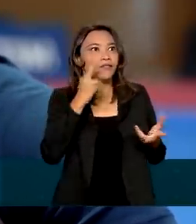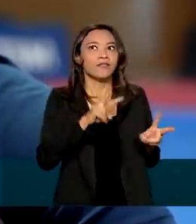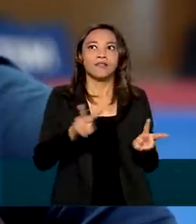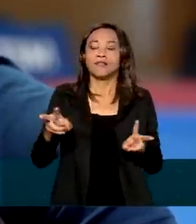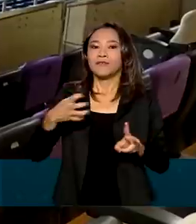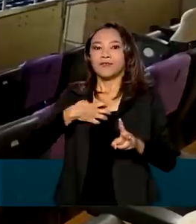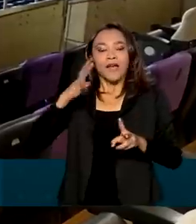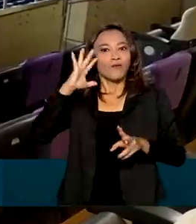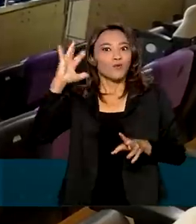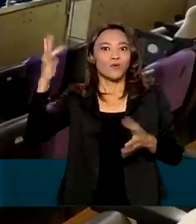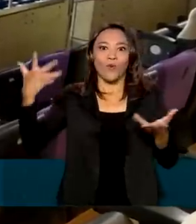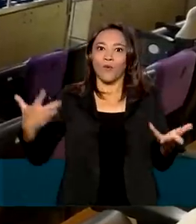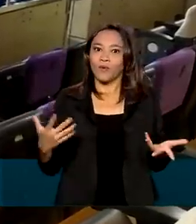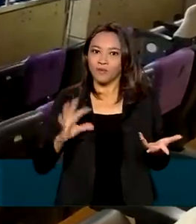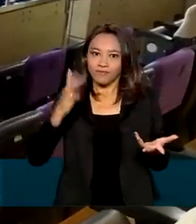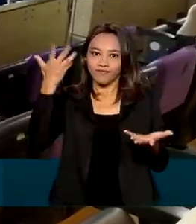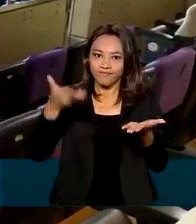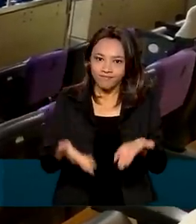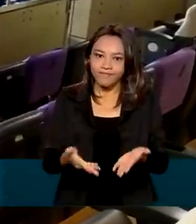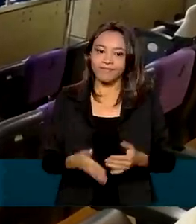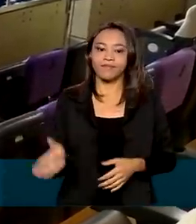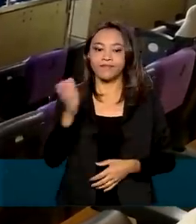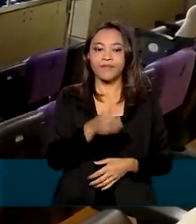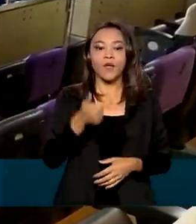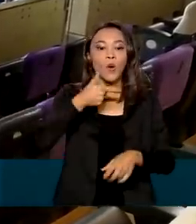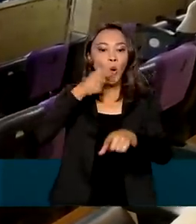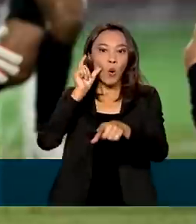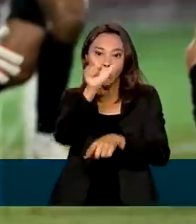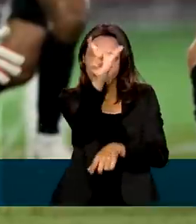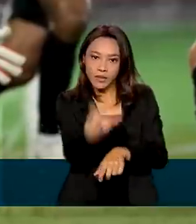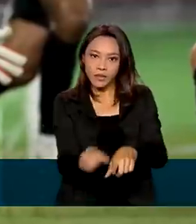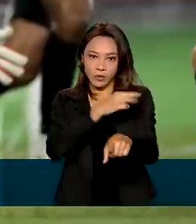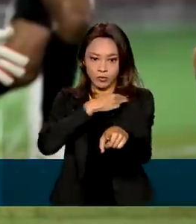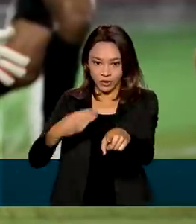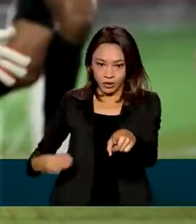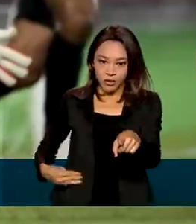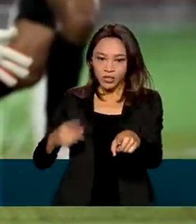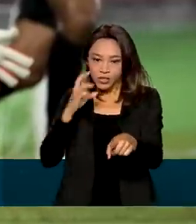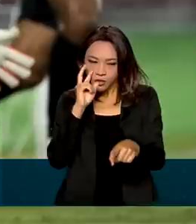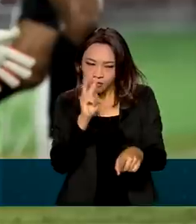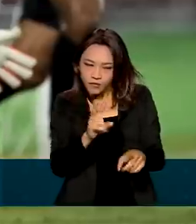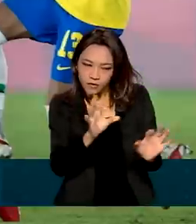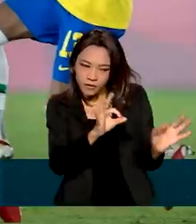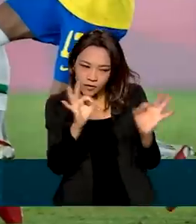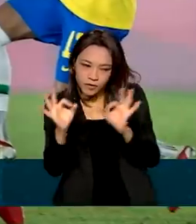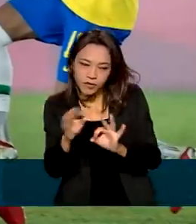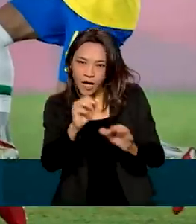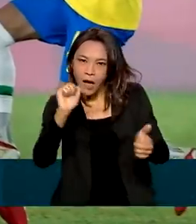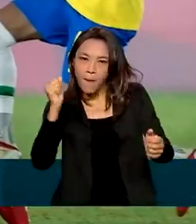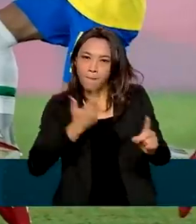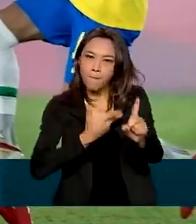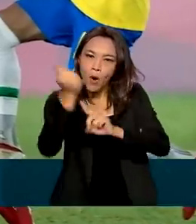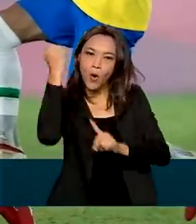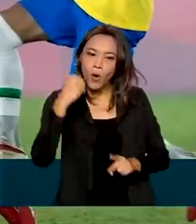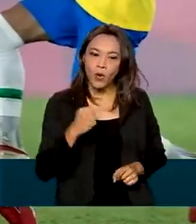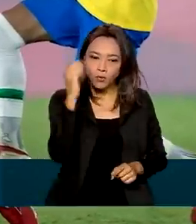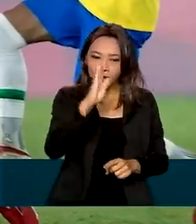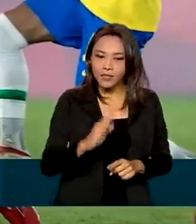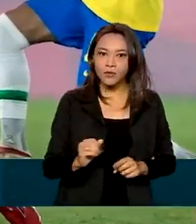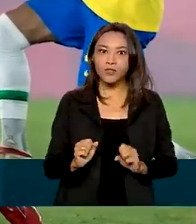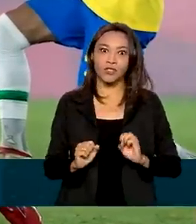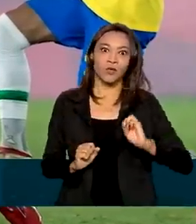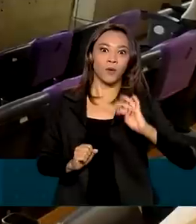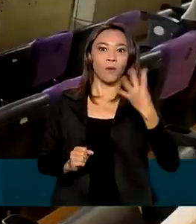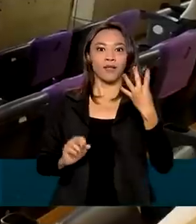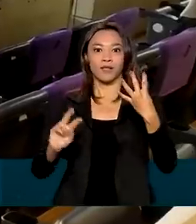realização de um sonho. Ontem o ministro da Cidadania, João Roma, acompanhou a vitória do Brasil sobre a Alemanha por 4 a 2 no futebol